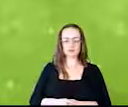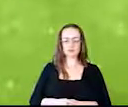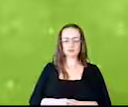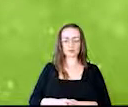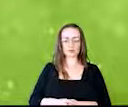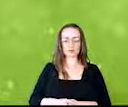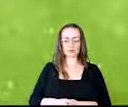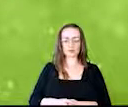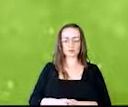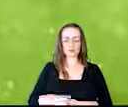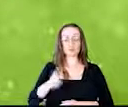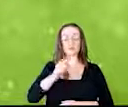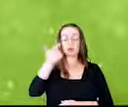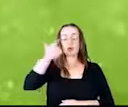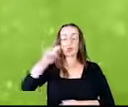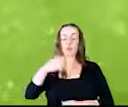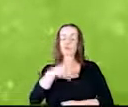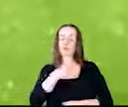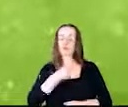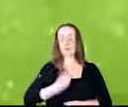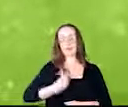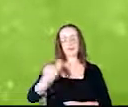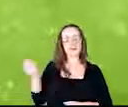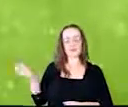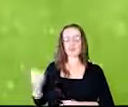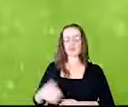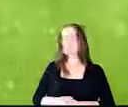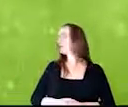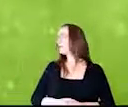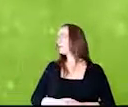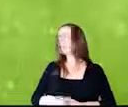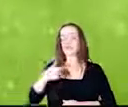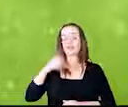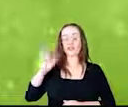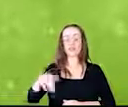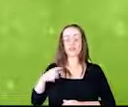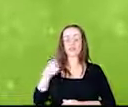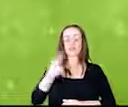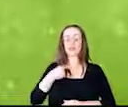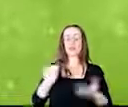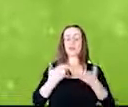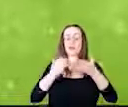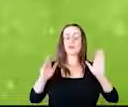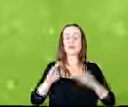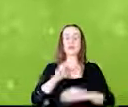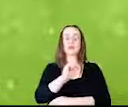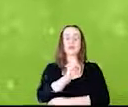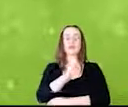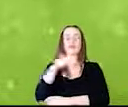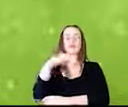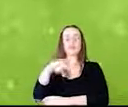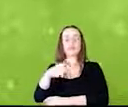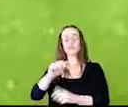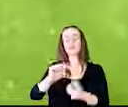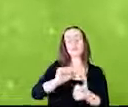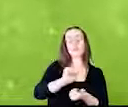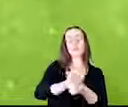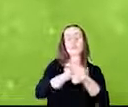Meu outro filho não está aí. Aqui foi como nós abrimos em 87, convertendo. Na época,